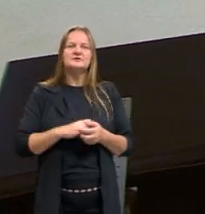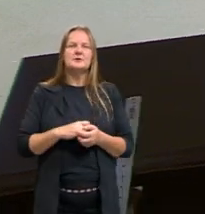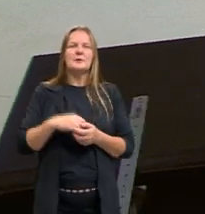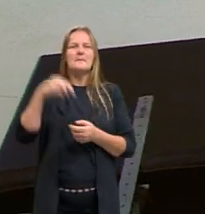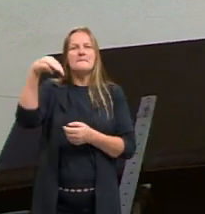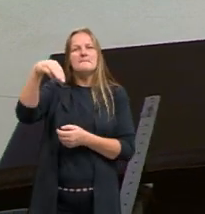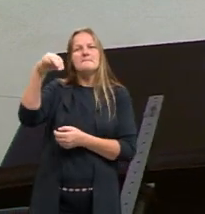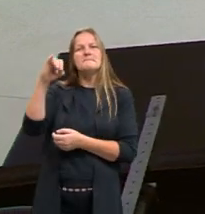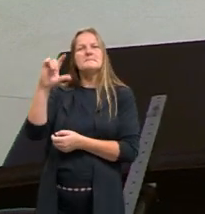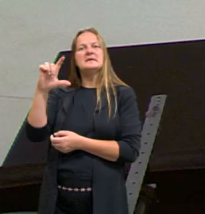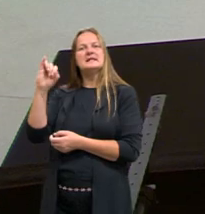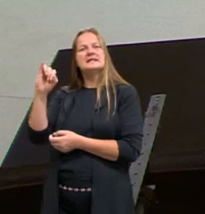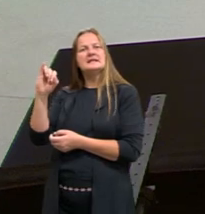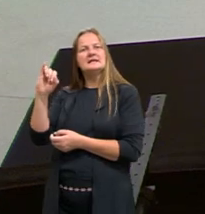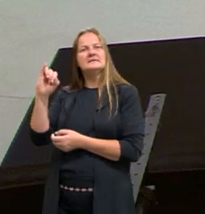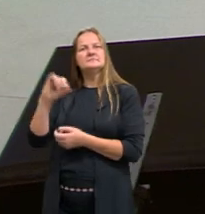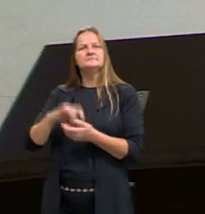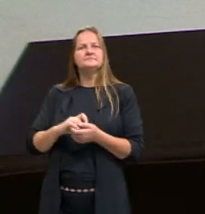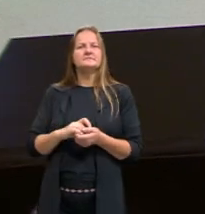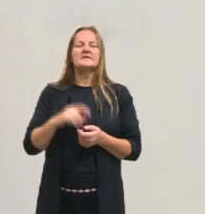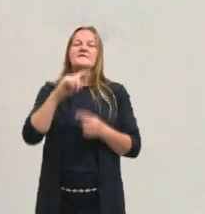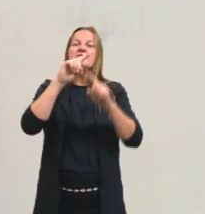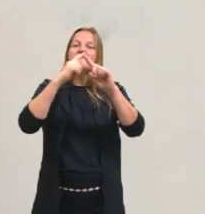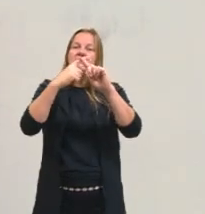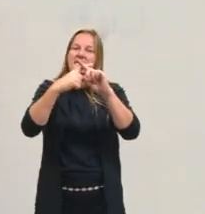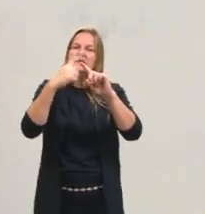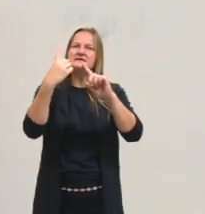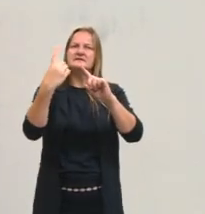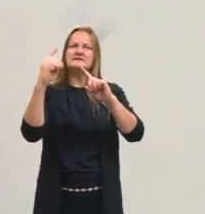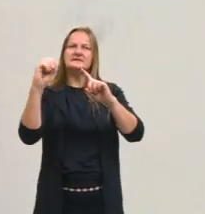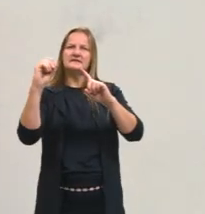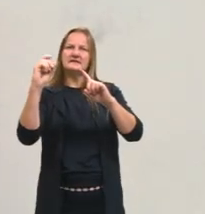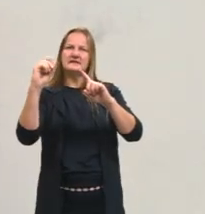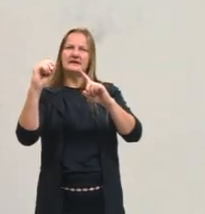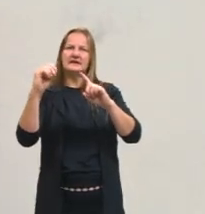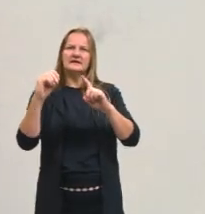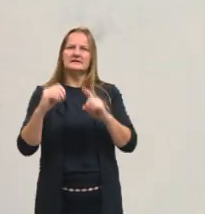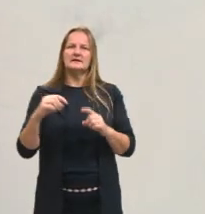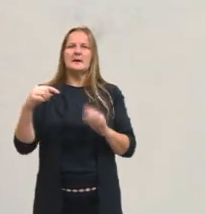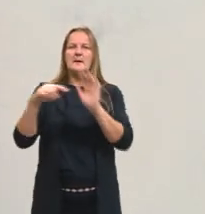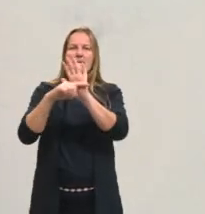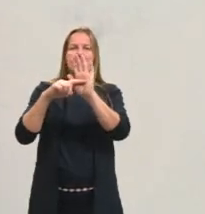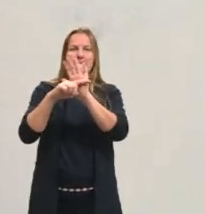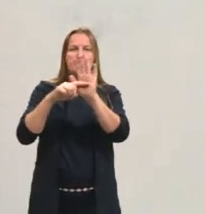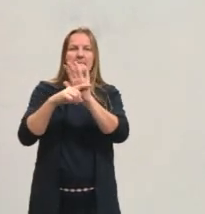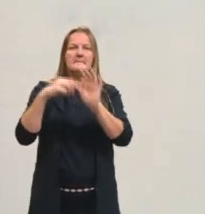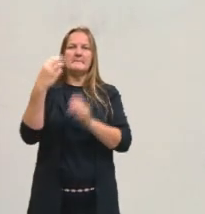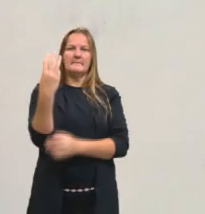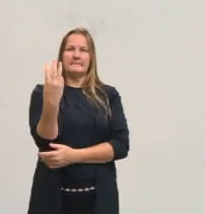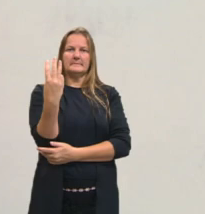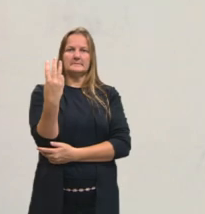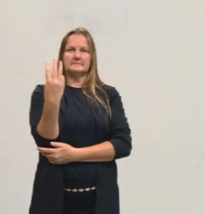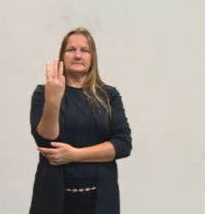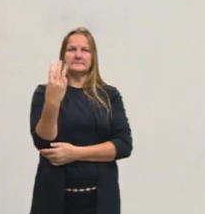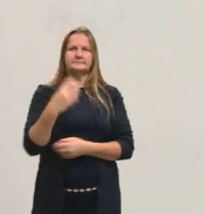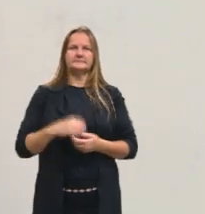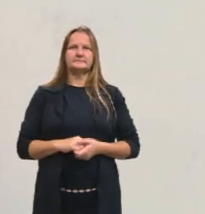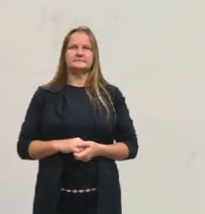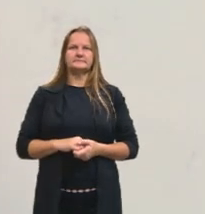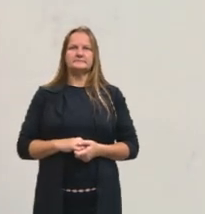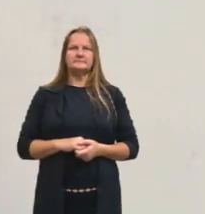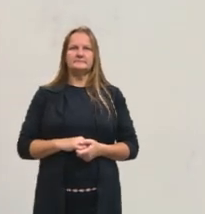a gente sabe que é vezes 10 na menos 3. Tá?